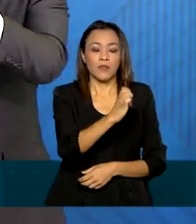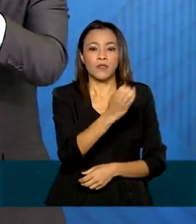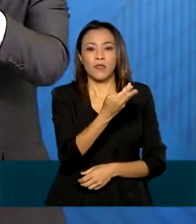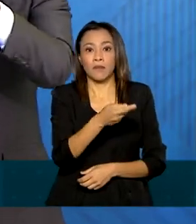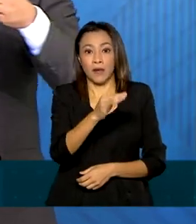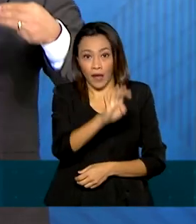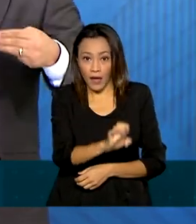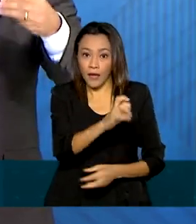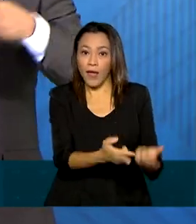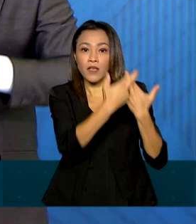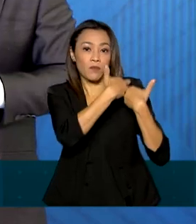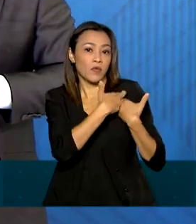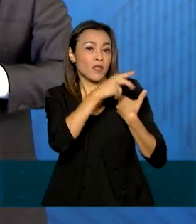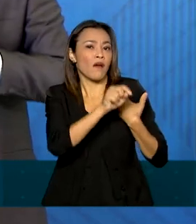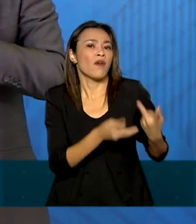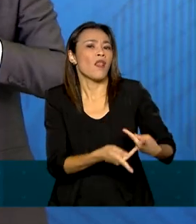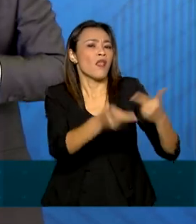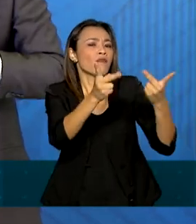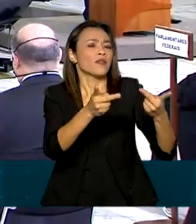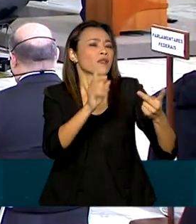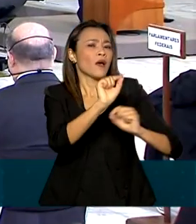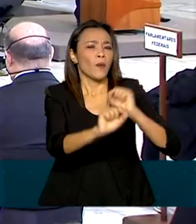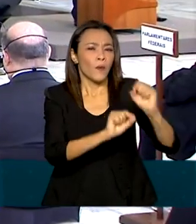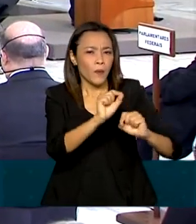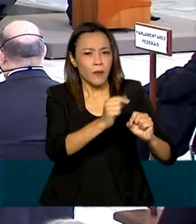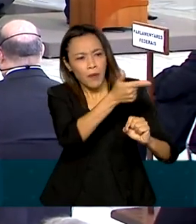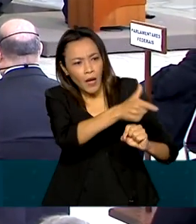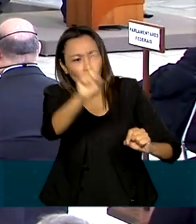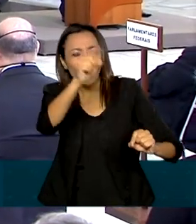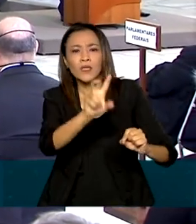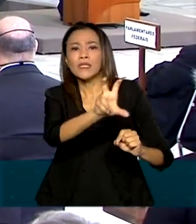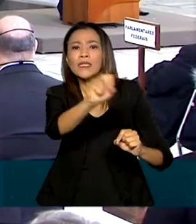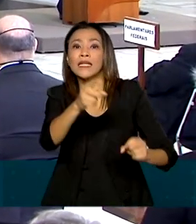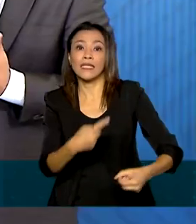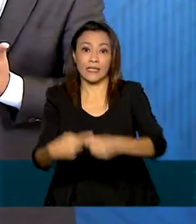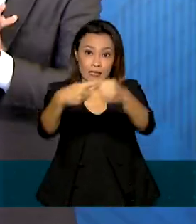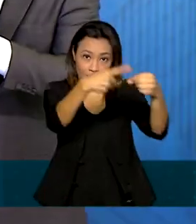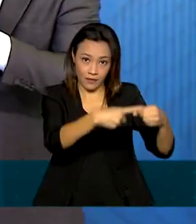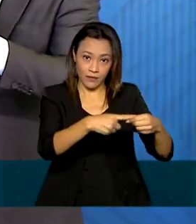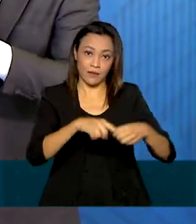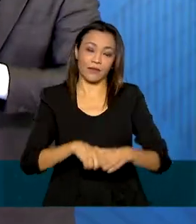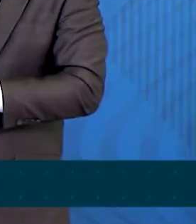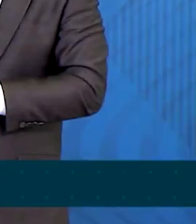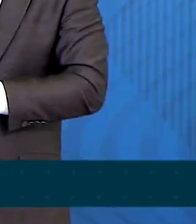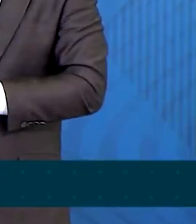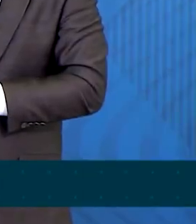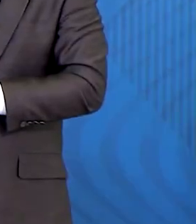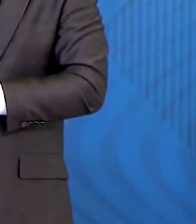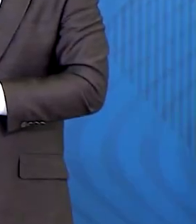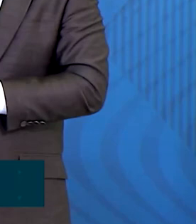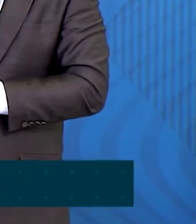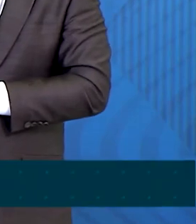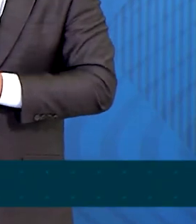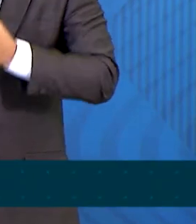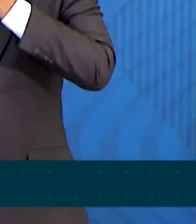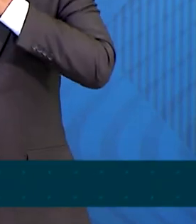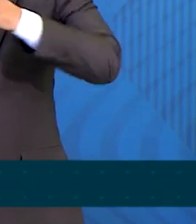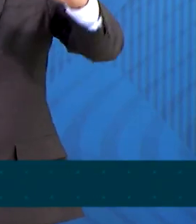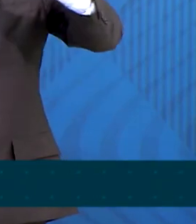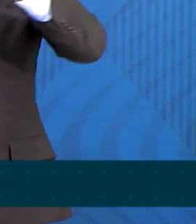responsável por levar a banda larga para as outras 500 cidades. É uma democratização da comunicação.